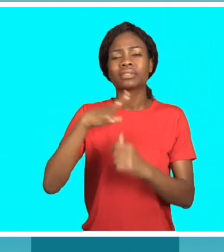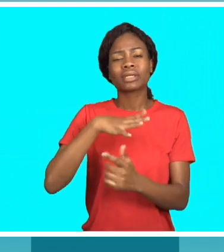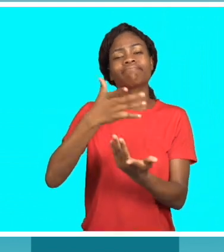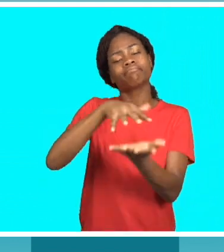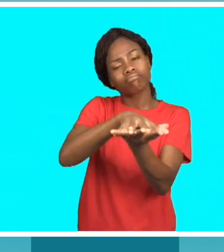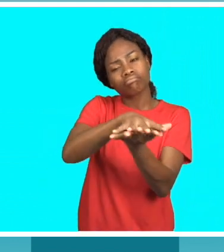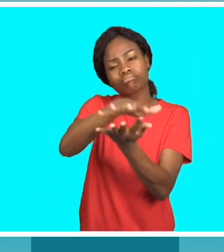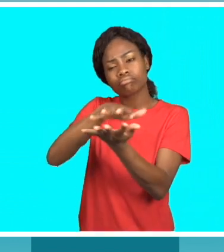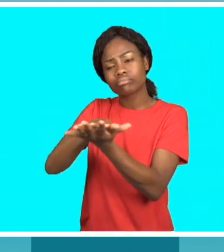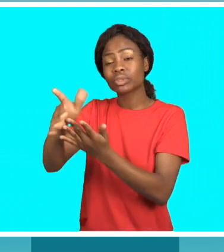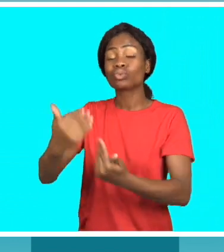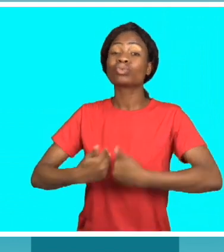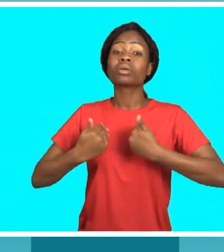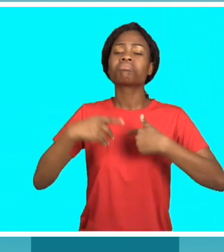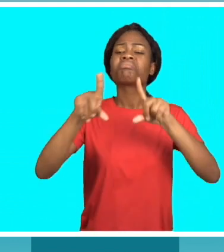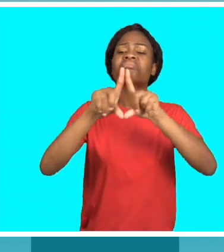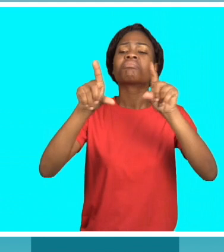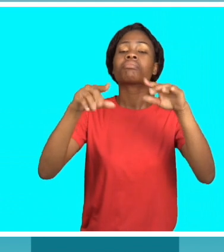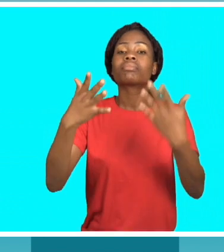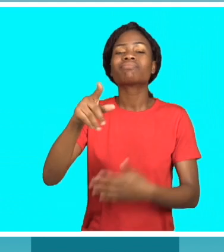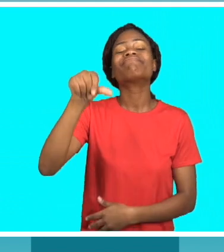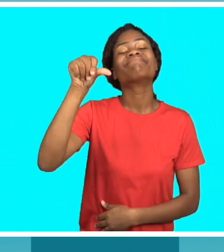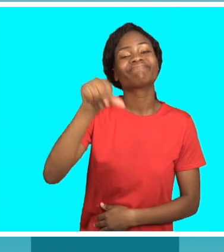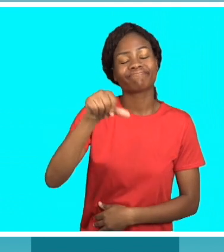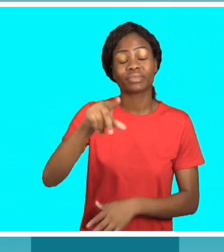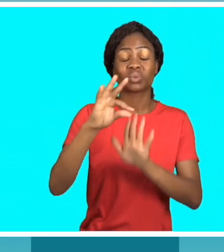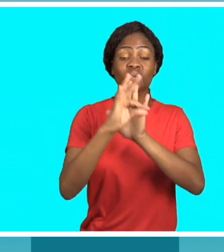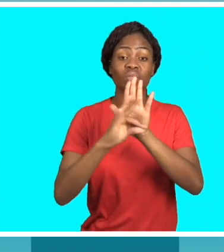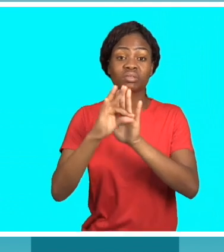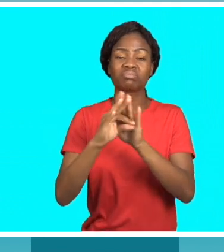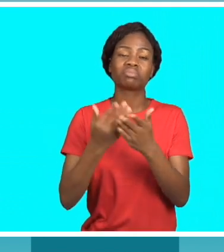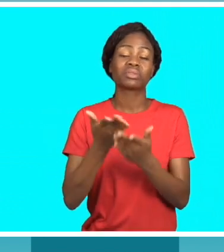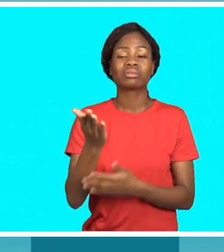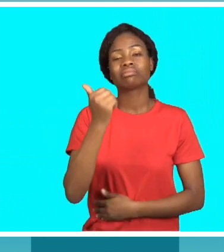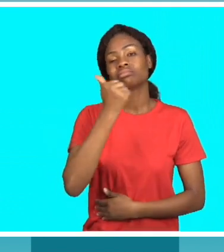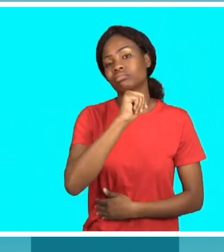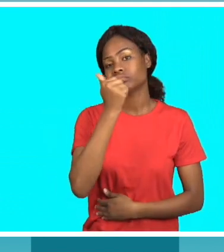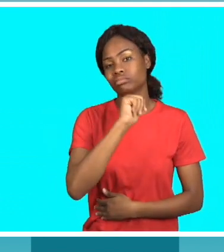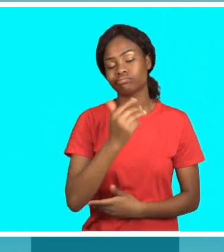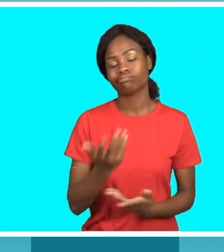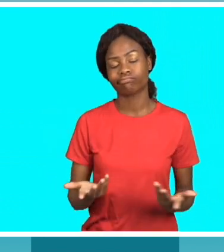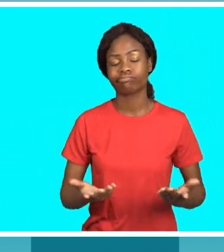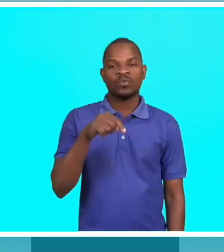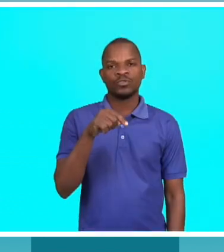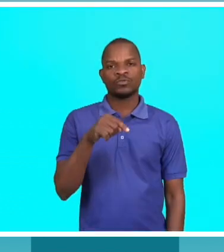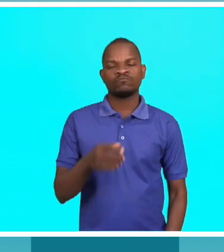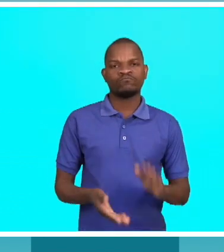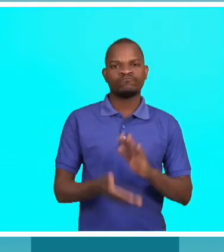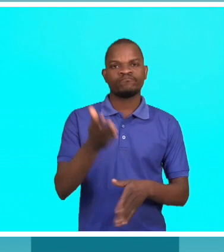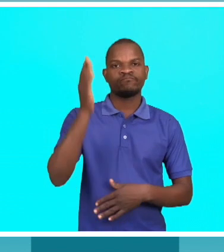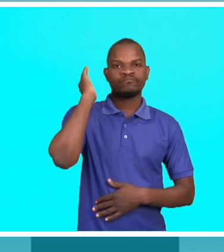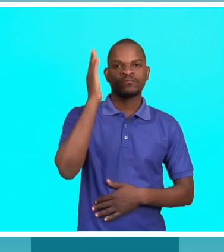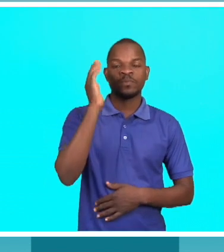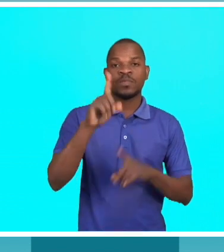Moçambique têm sensibilizado os jovens sobre os males de consumo de drogas ilícitas, incluindo o álcool. Hoje